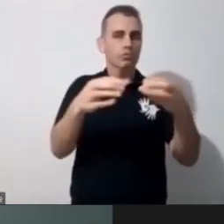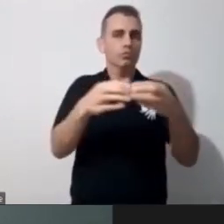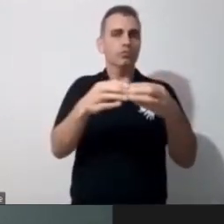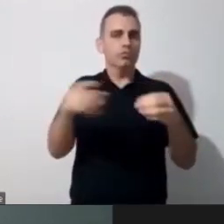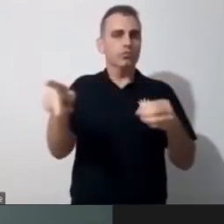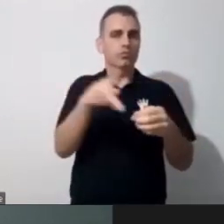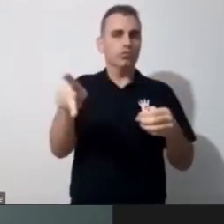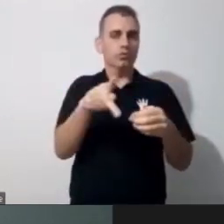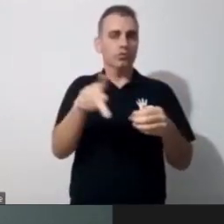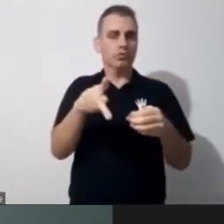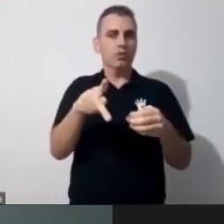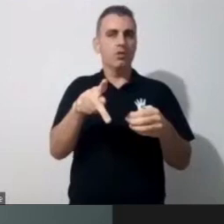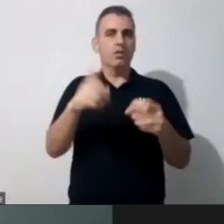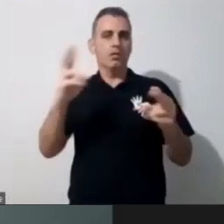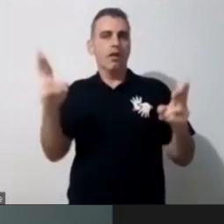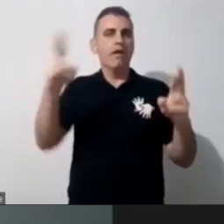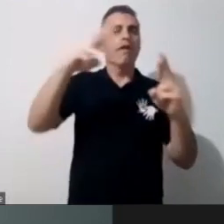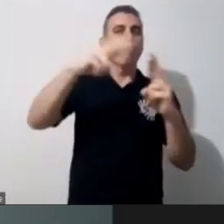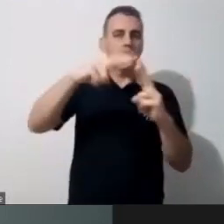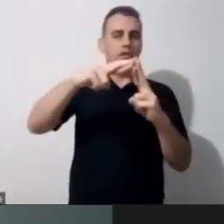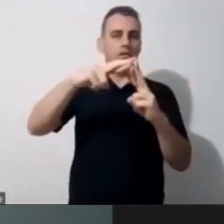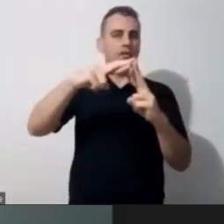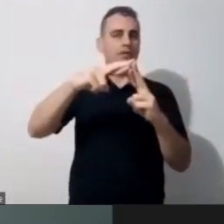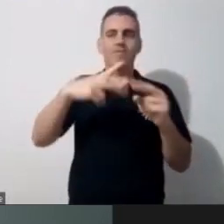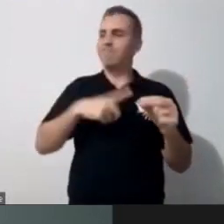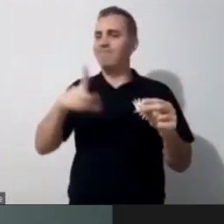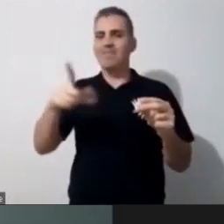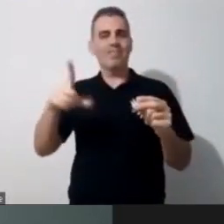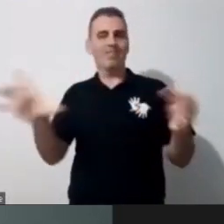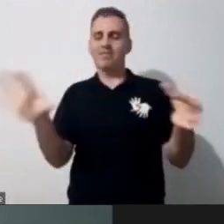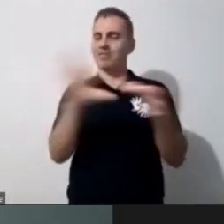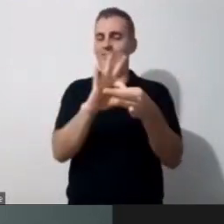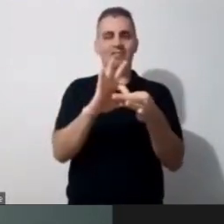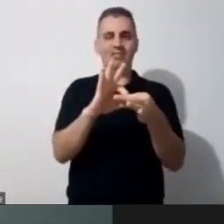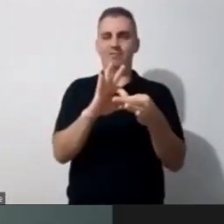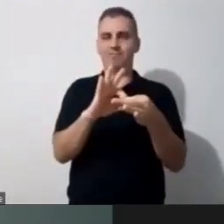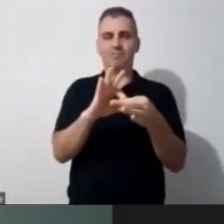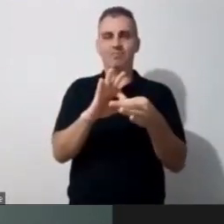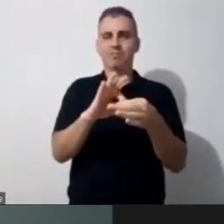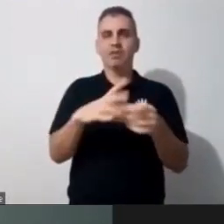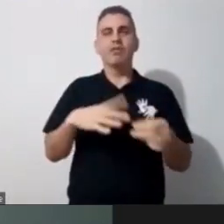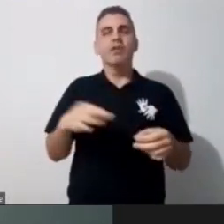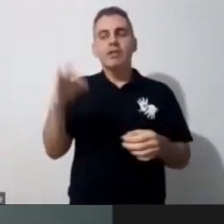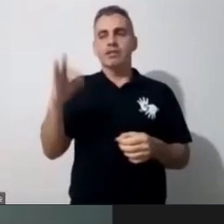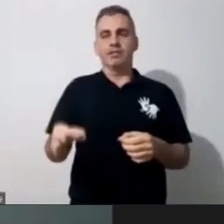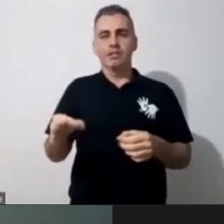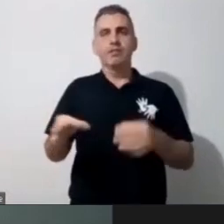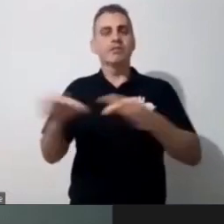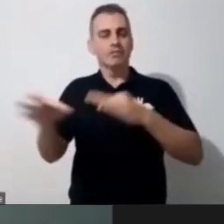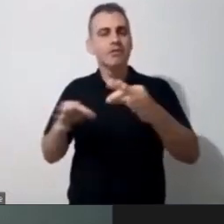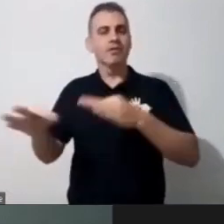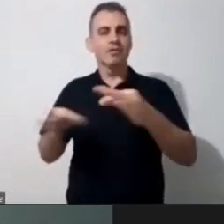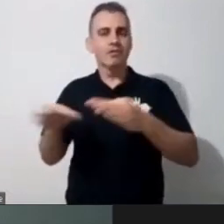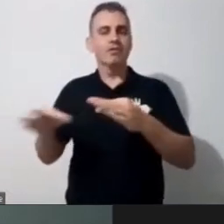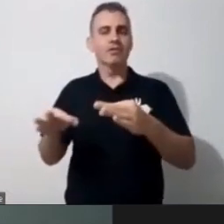referência, a conexão não se estabelece, né? Então, para que dê certo esse planejamento tanto no período de